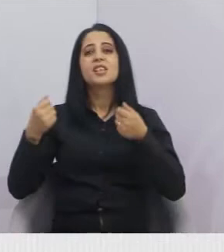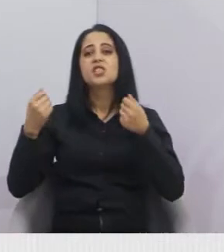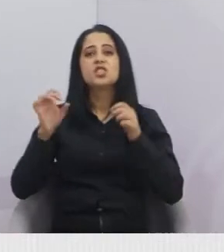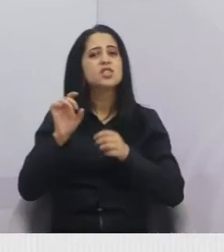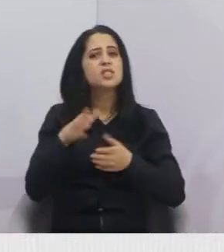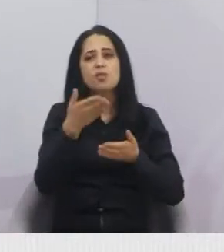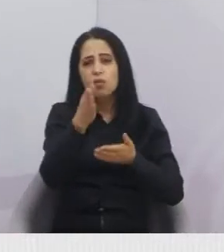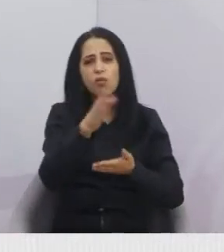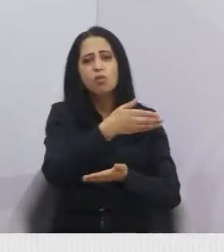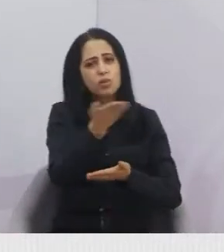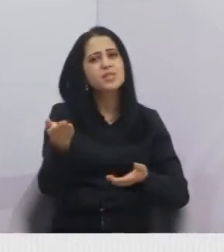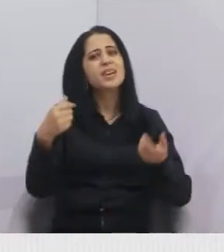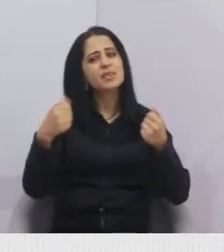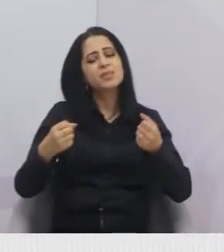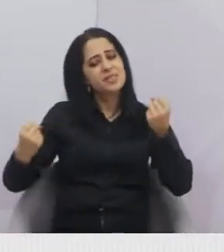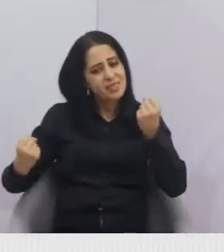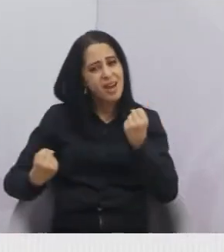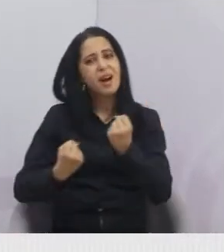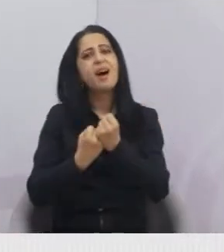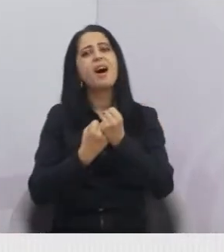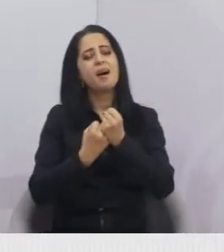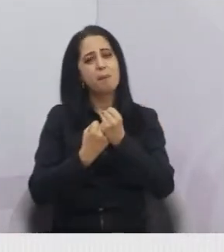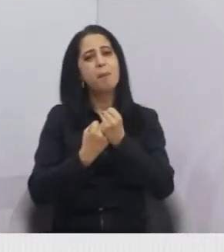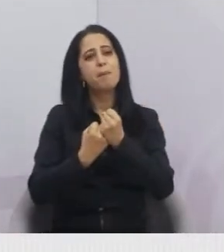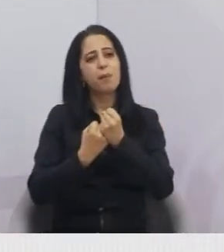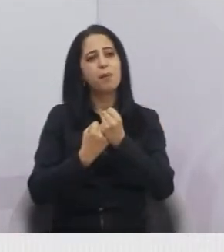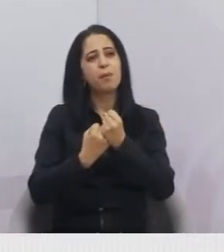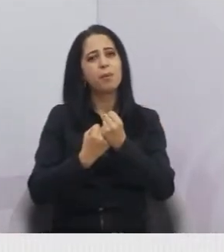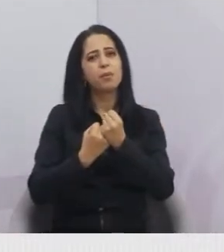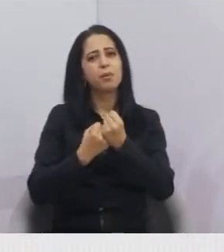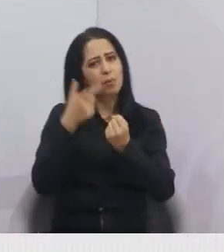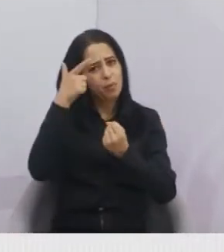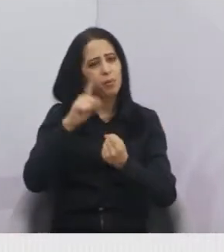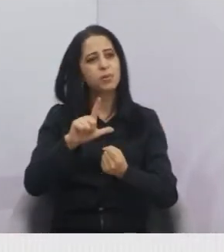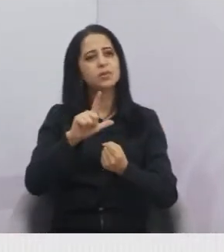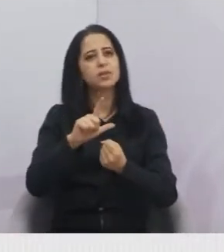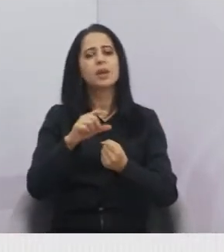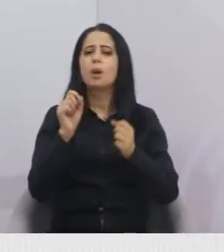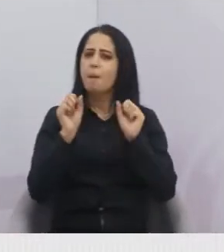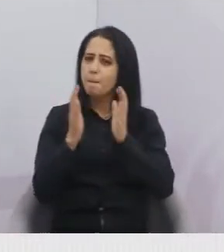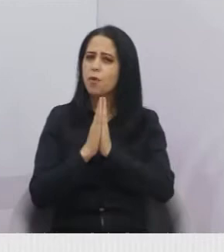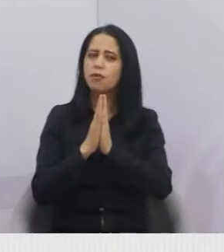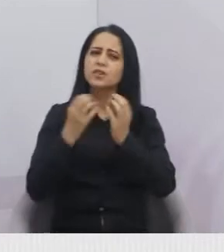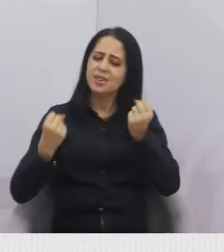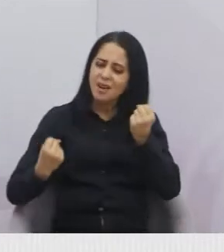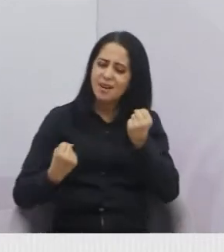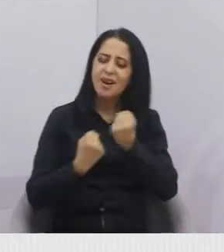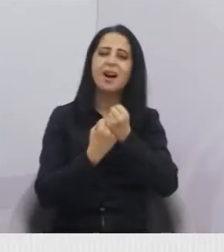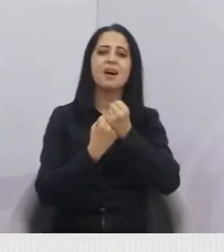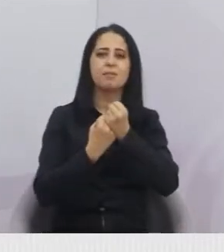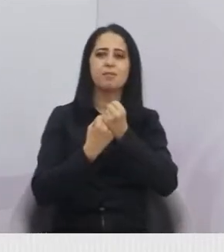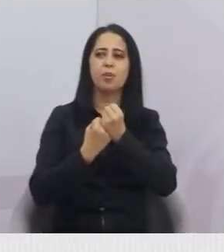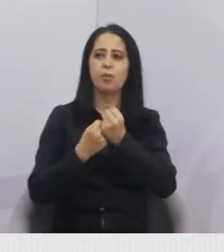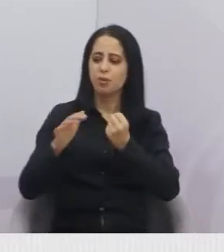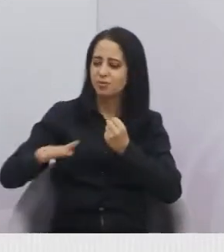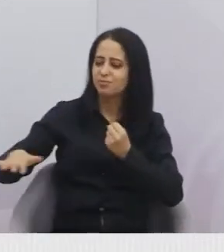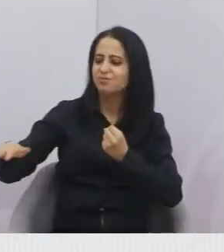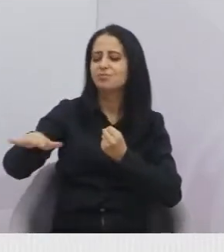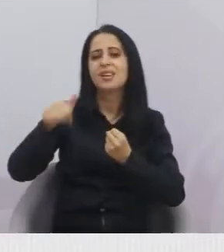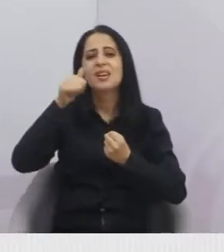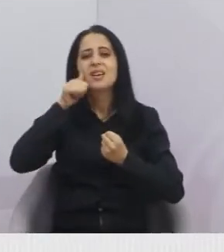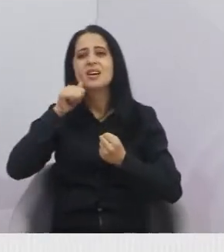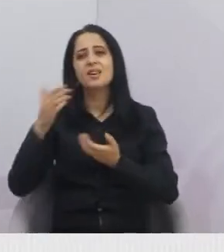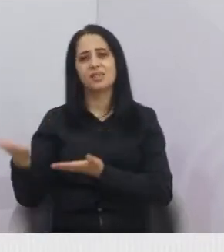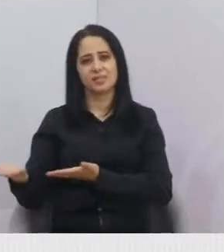quererem fazer. A querer fazer, vocês conseguem. Façam o melhor. Façam